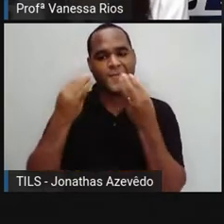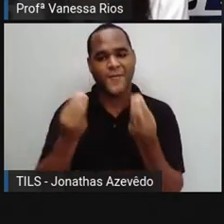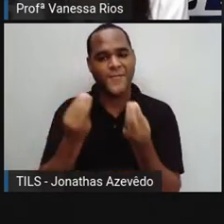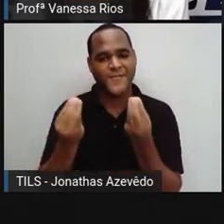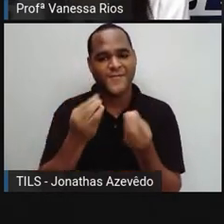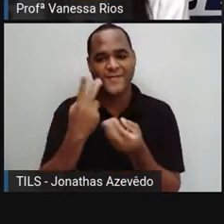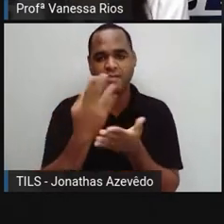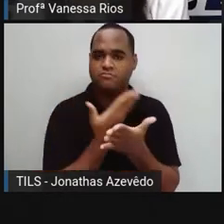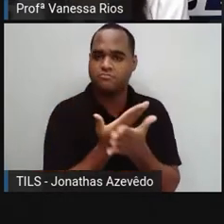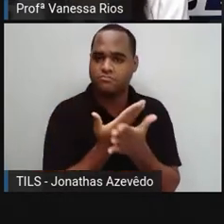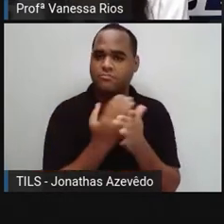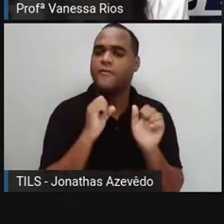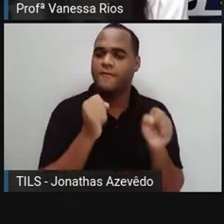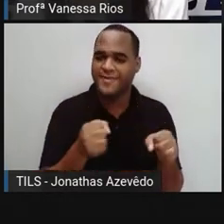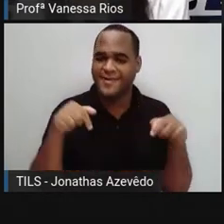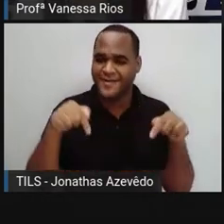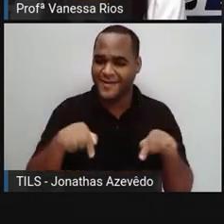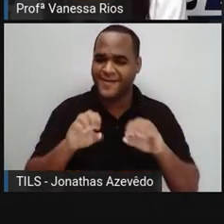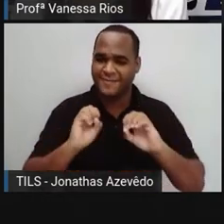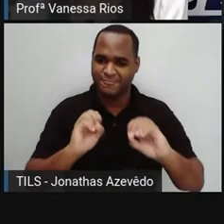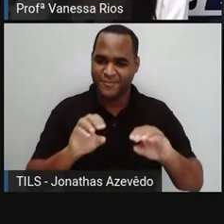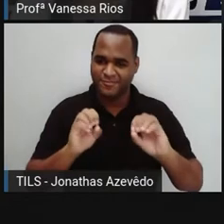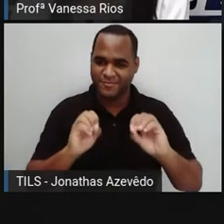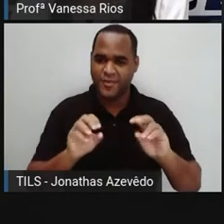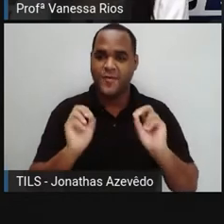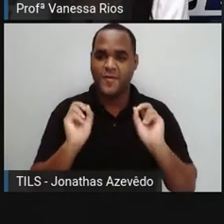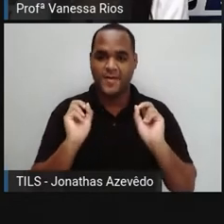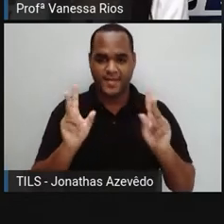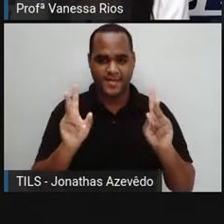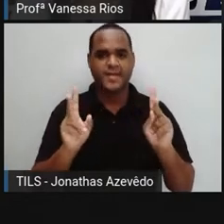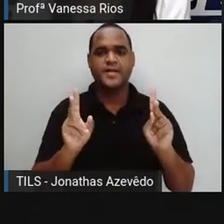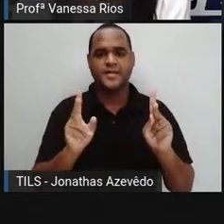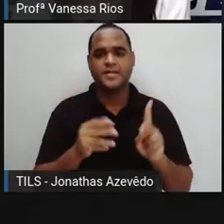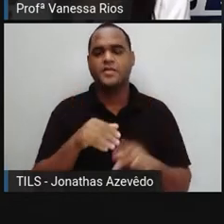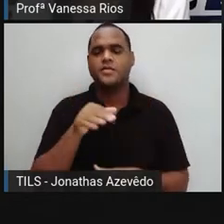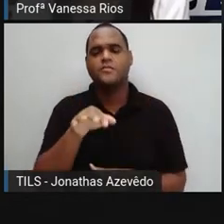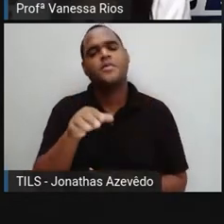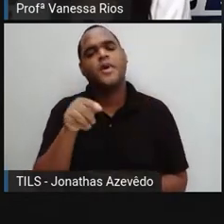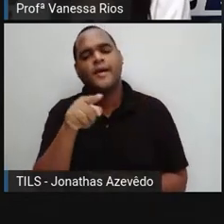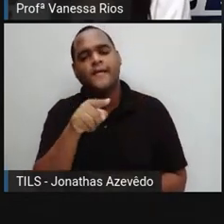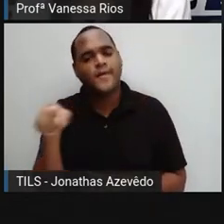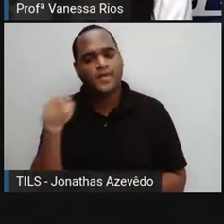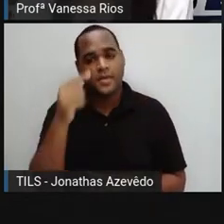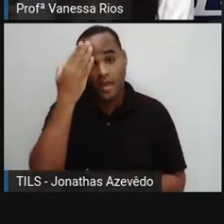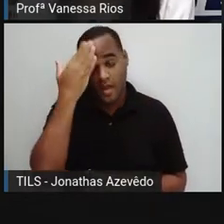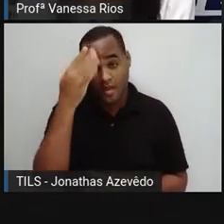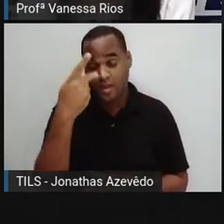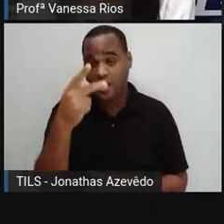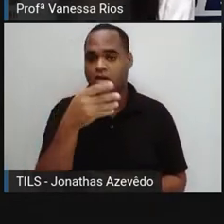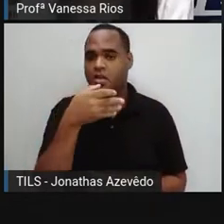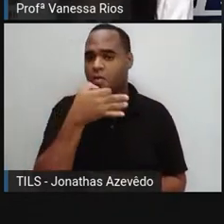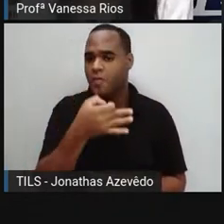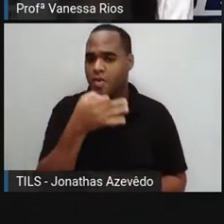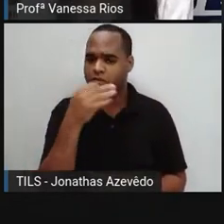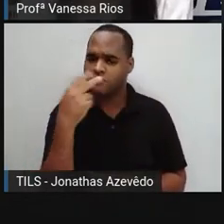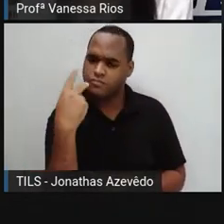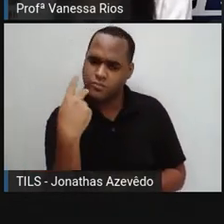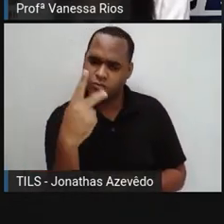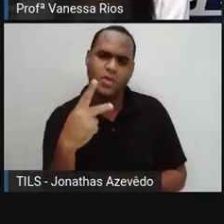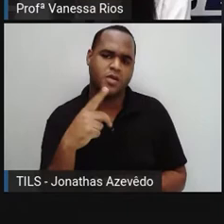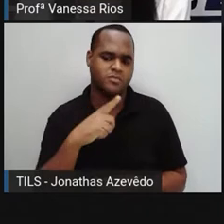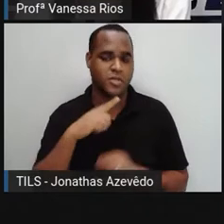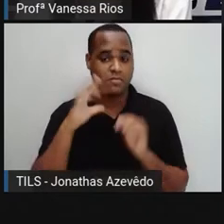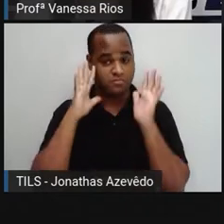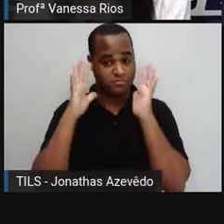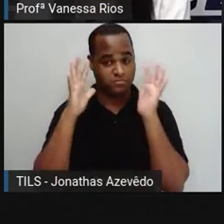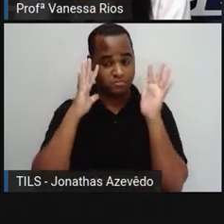nesta aula, tá certo? Então, olhem só, vocês acham, né? Segundo a opinião de vocês aí no pensamento,